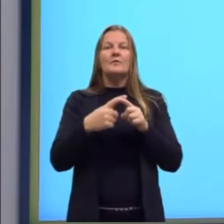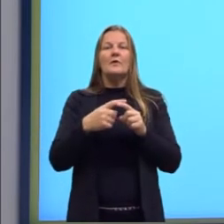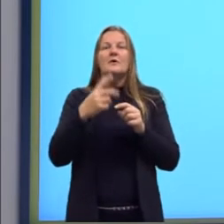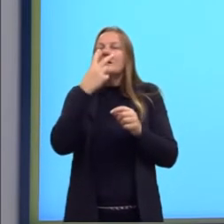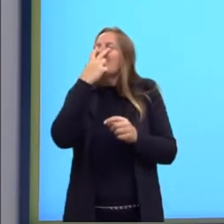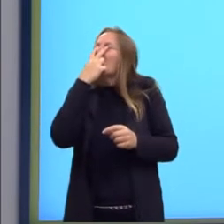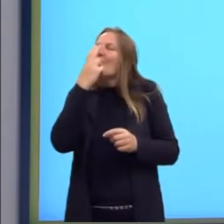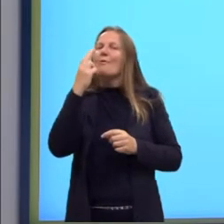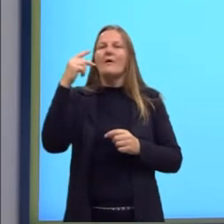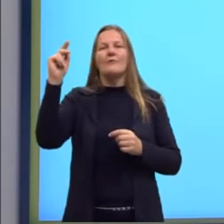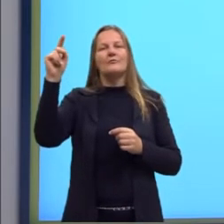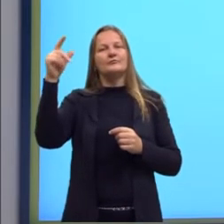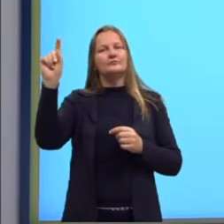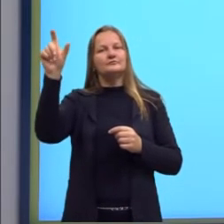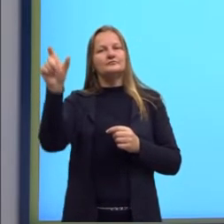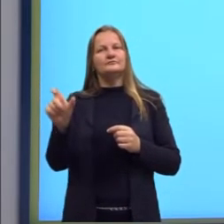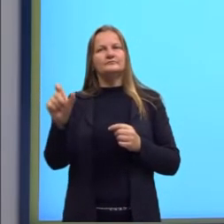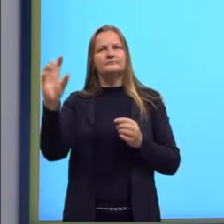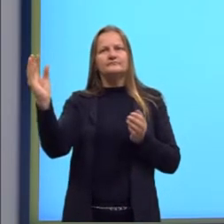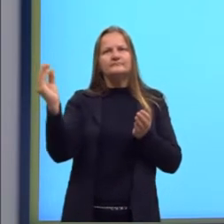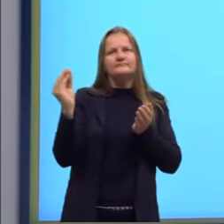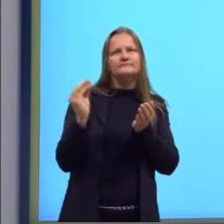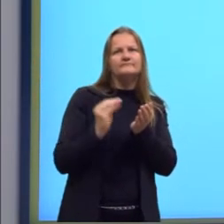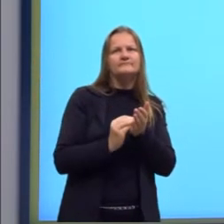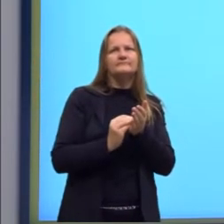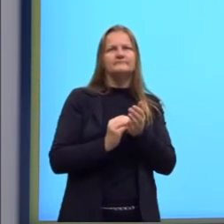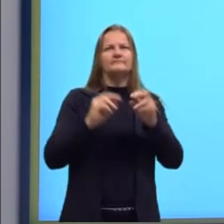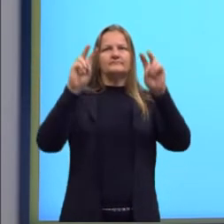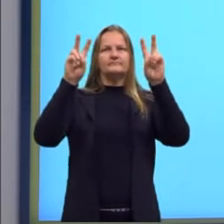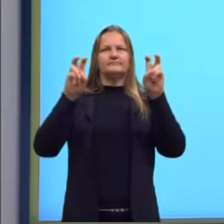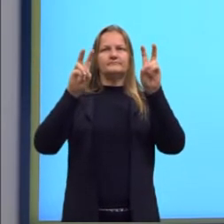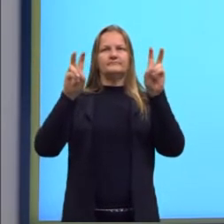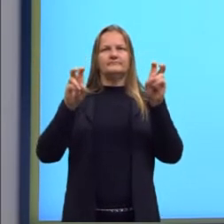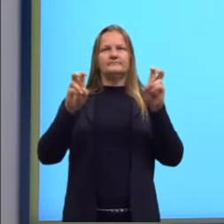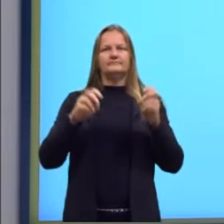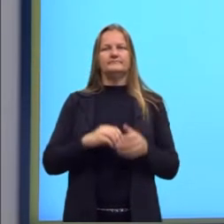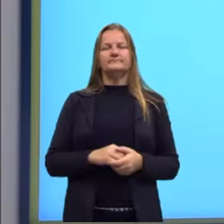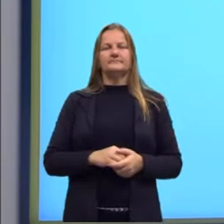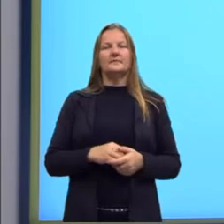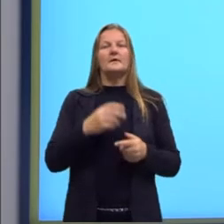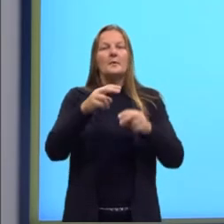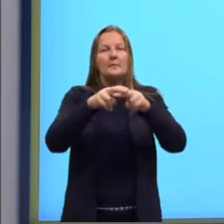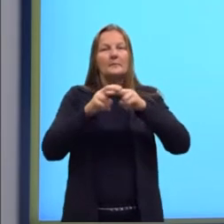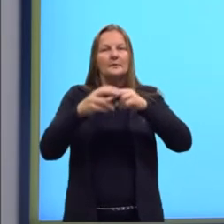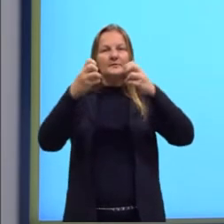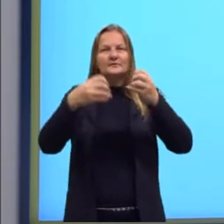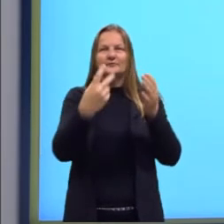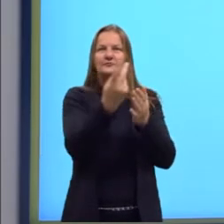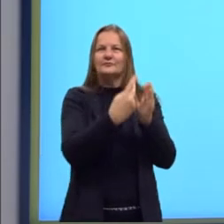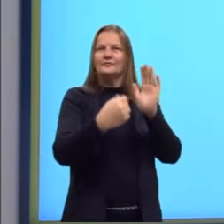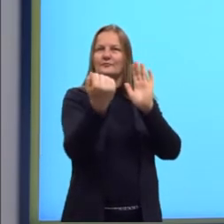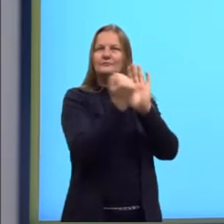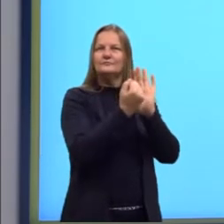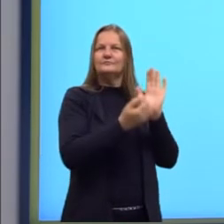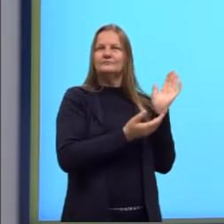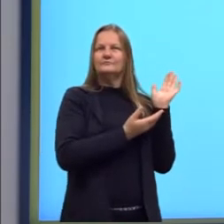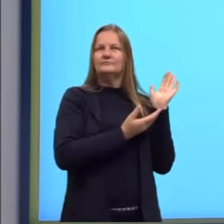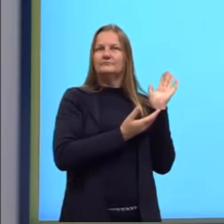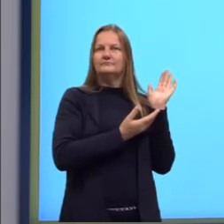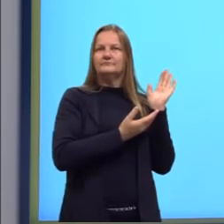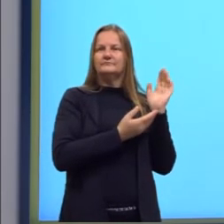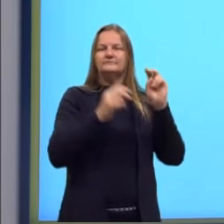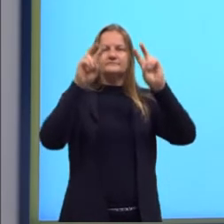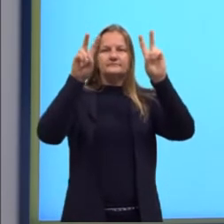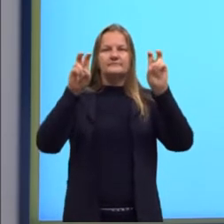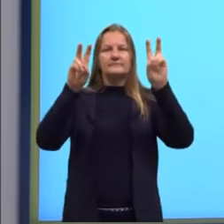a fala de outra pessoa. Por isso eu separei aqui um balãozinho de fala, tá? Eu uso aspas